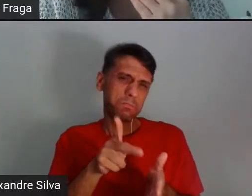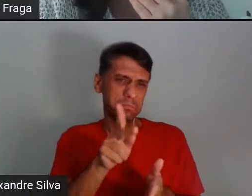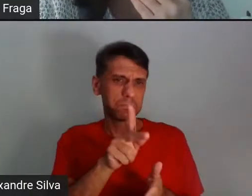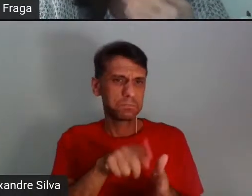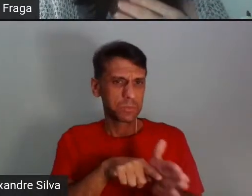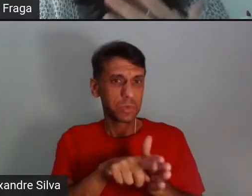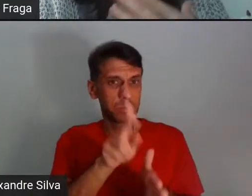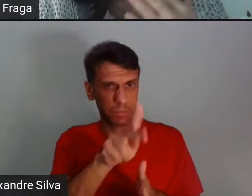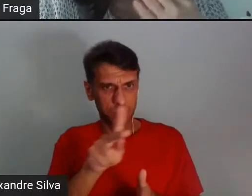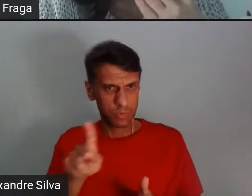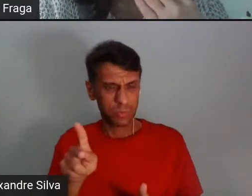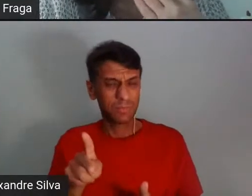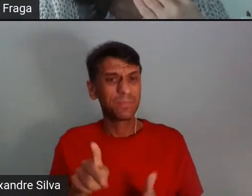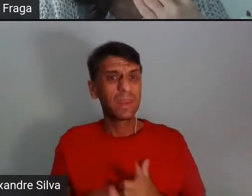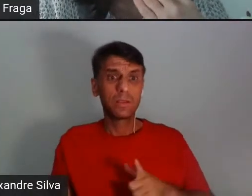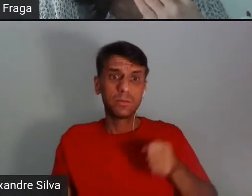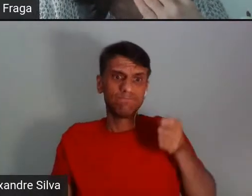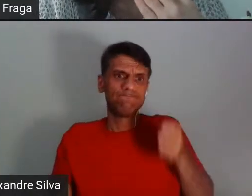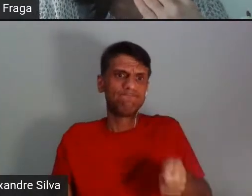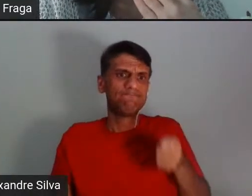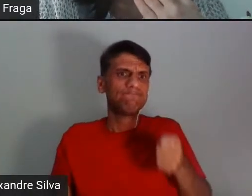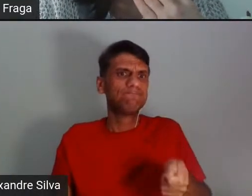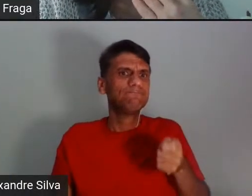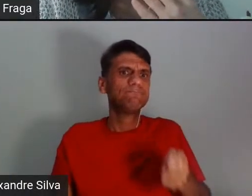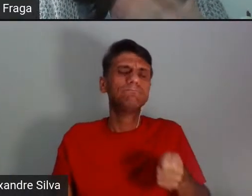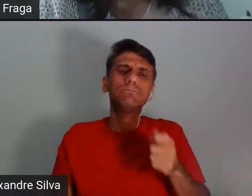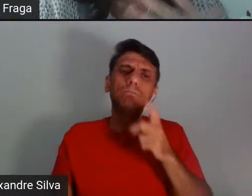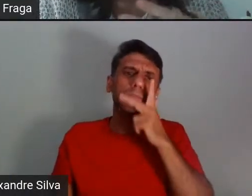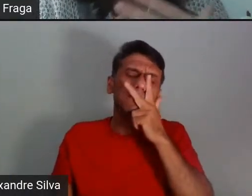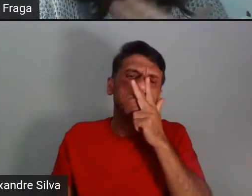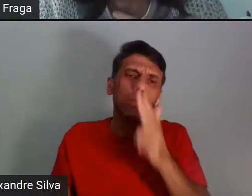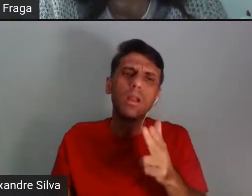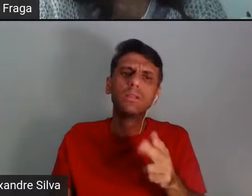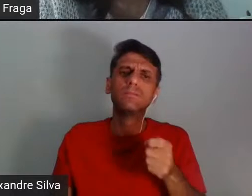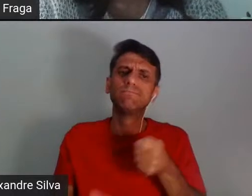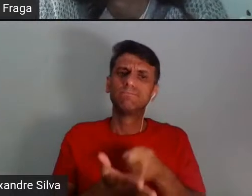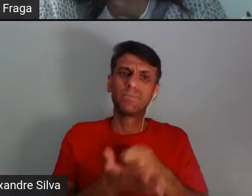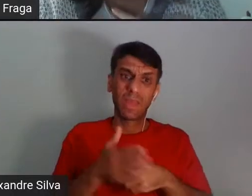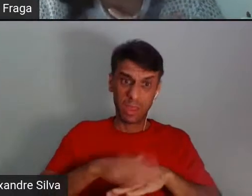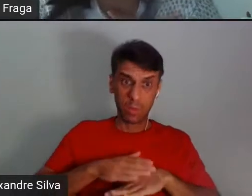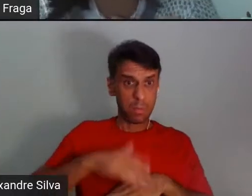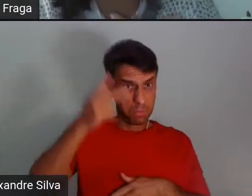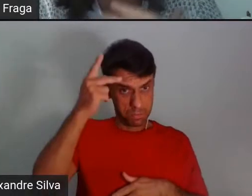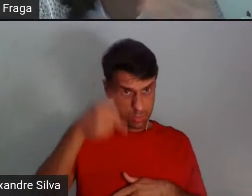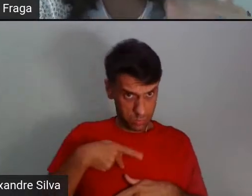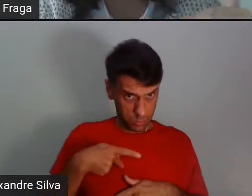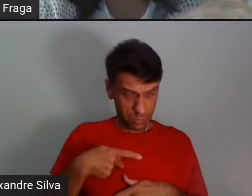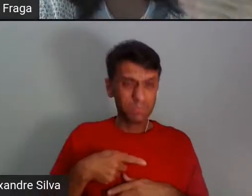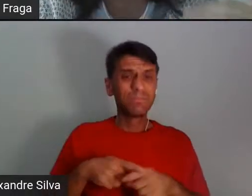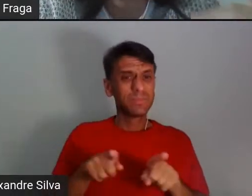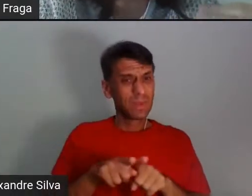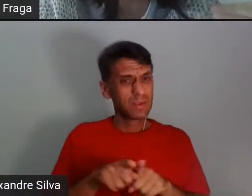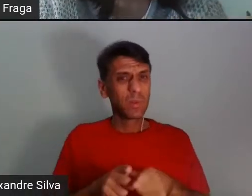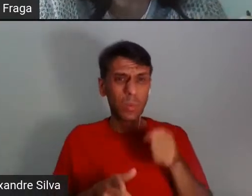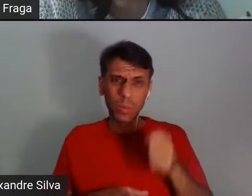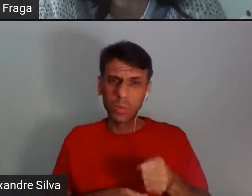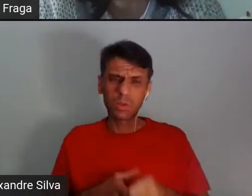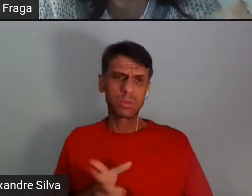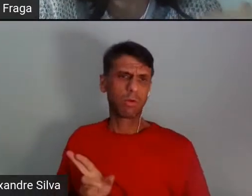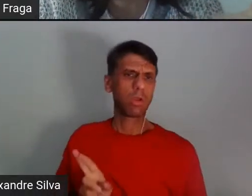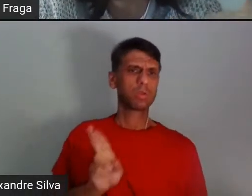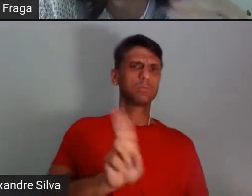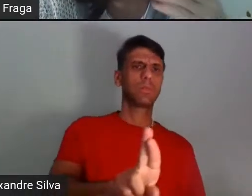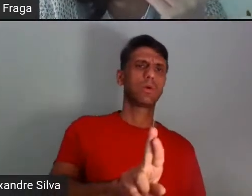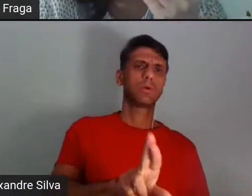que tem muito essa exigência de, inclusive dele para ele, de ele achar que ele tem que dar a resposta